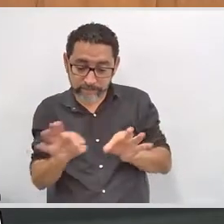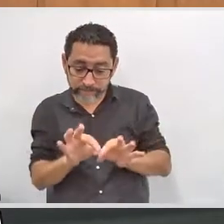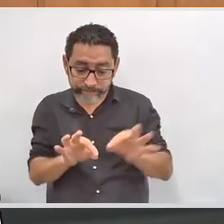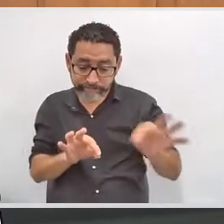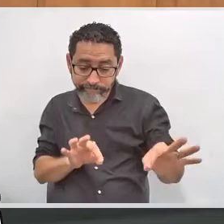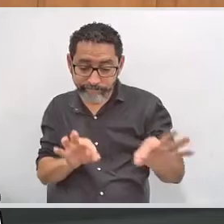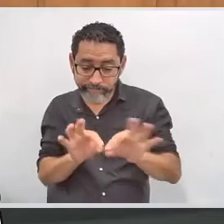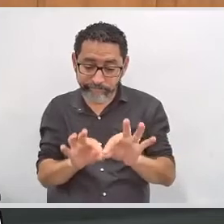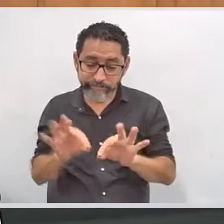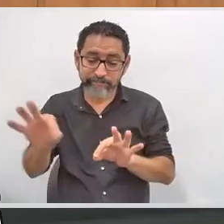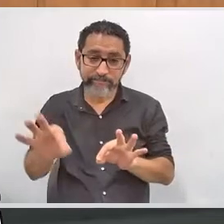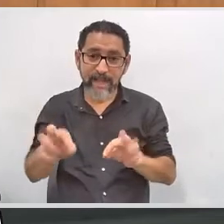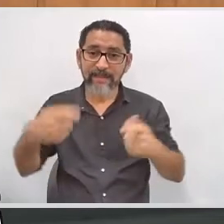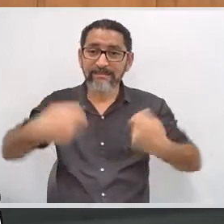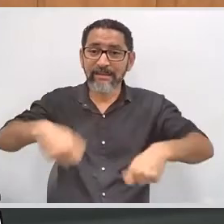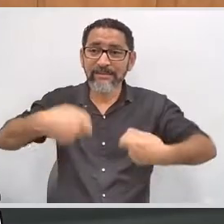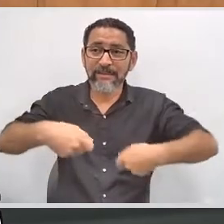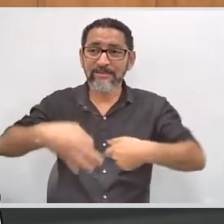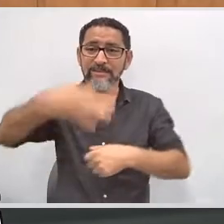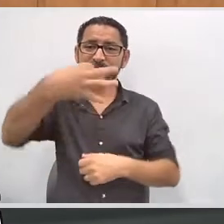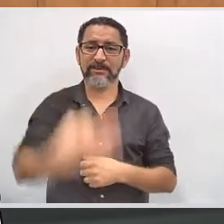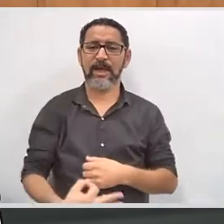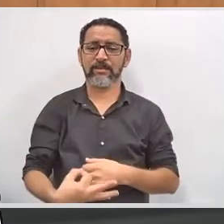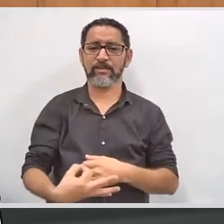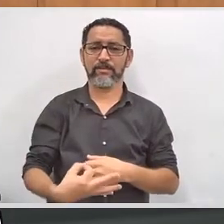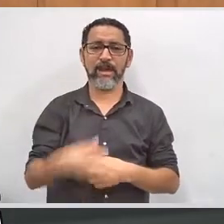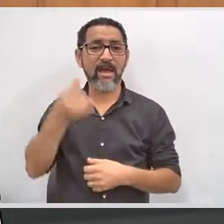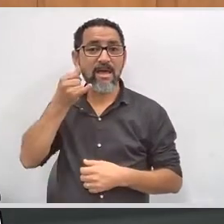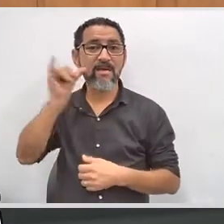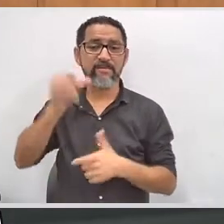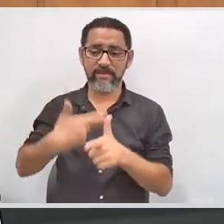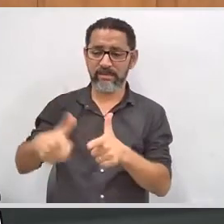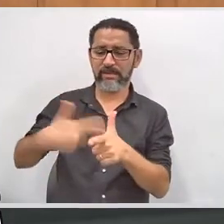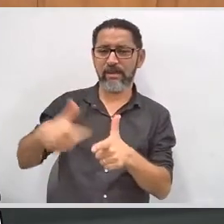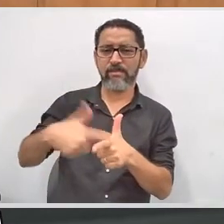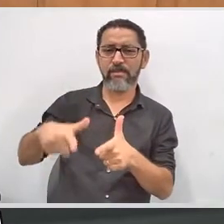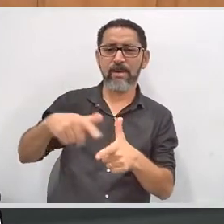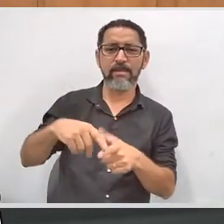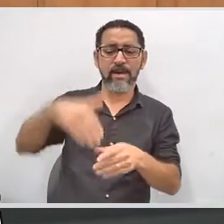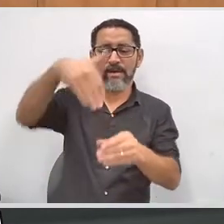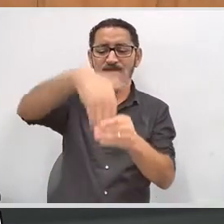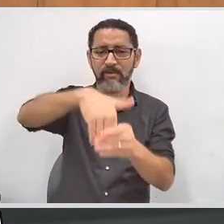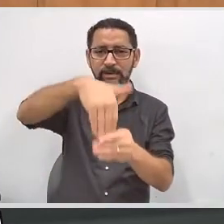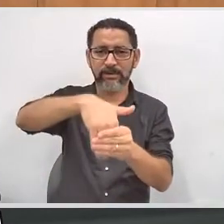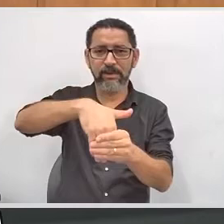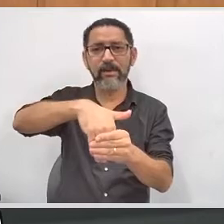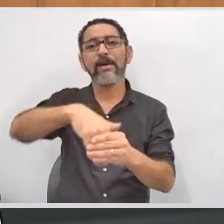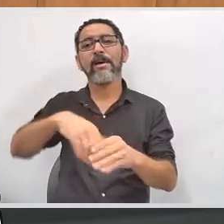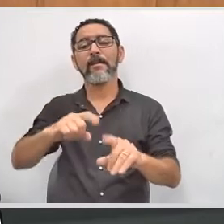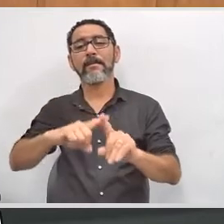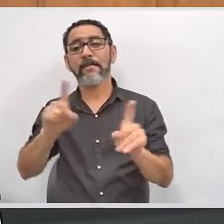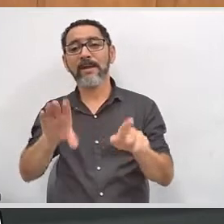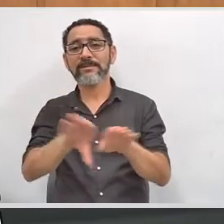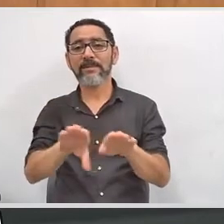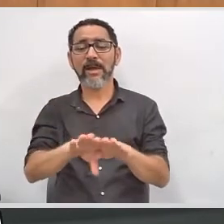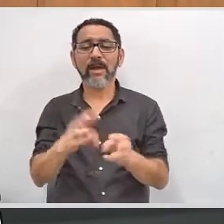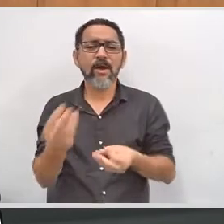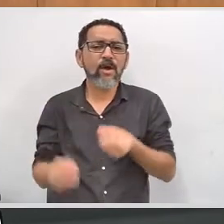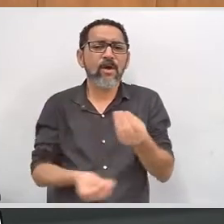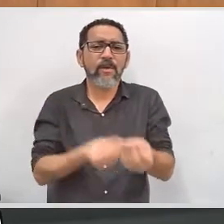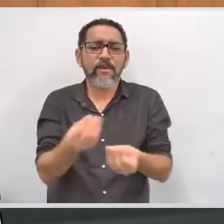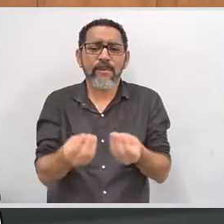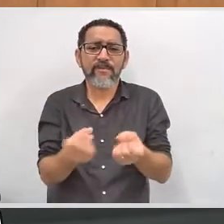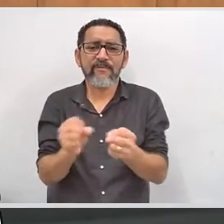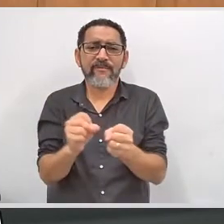para que não haja problema no momento da votação e também para que as sessões atendam o